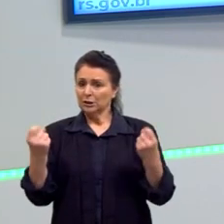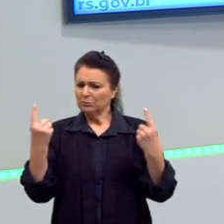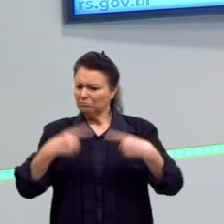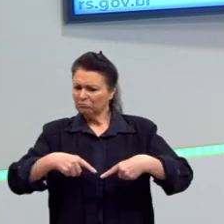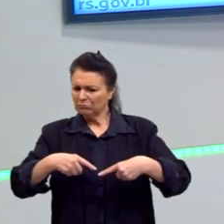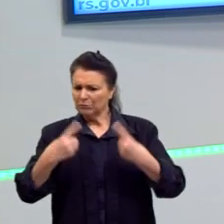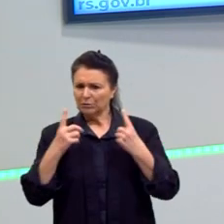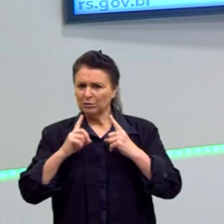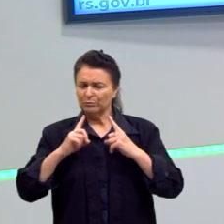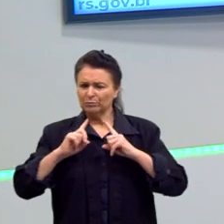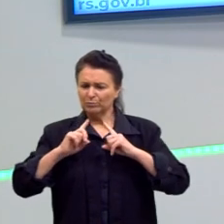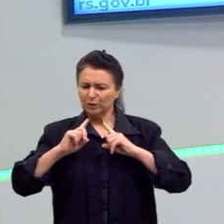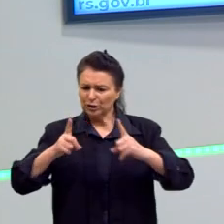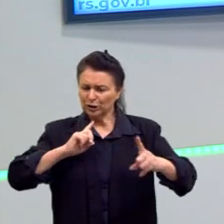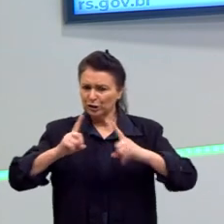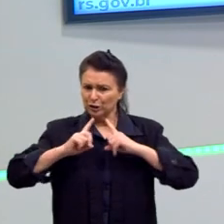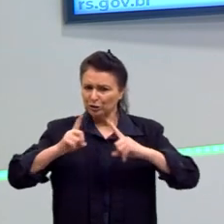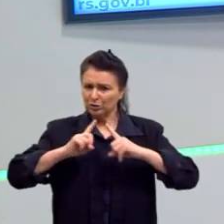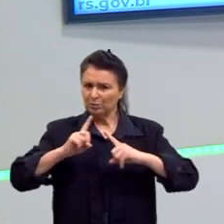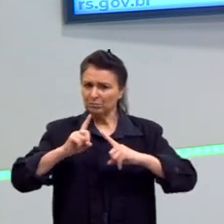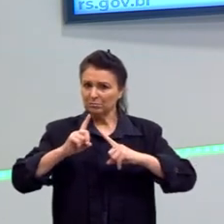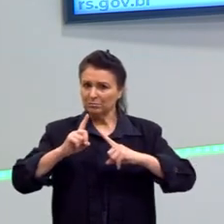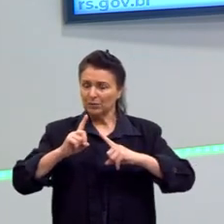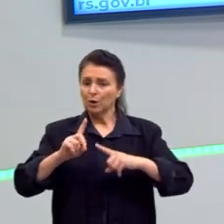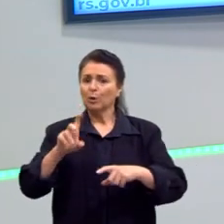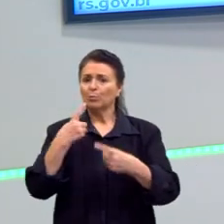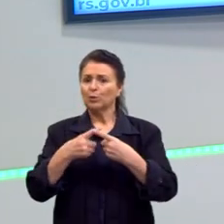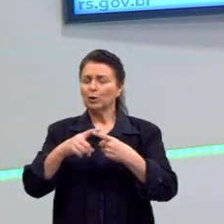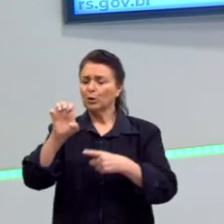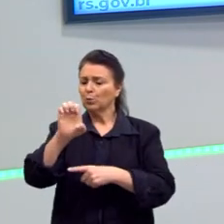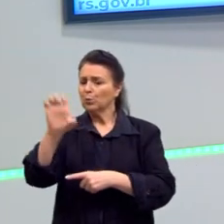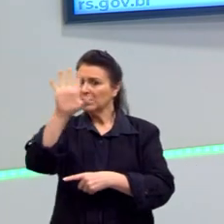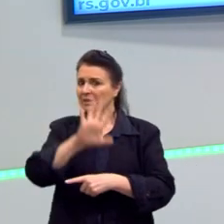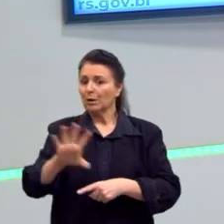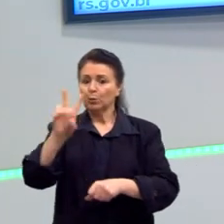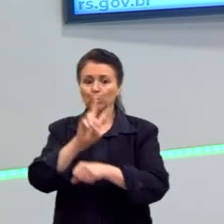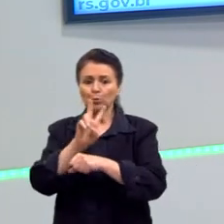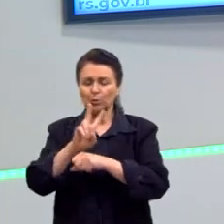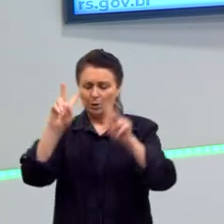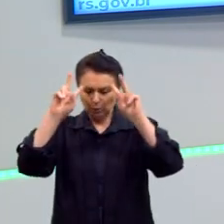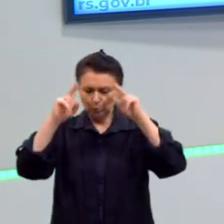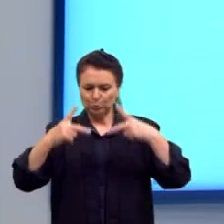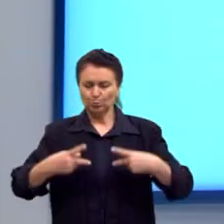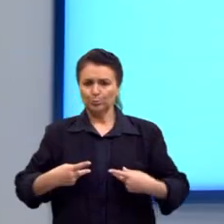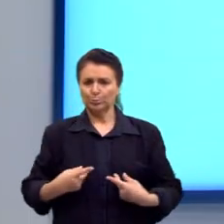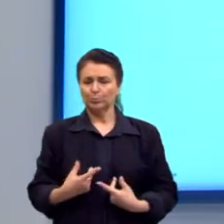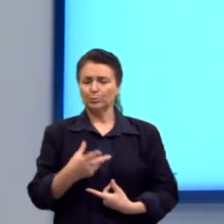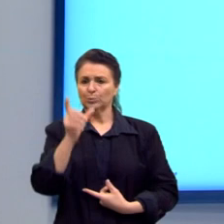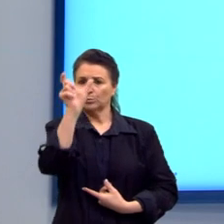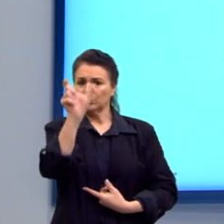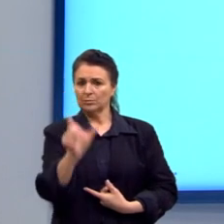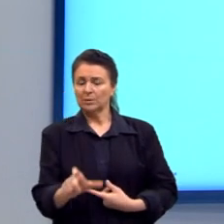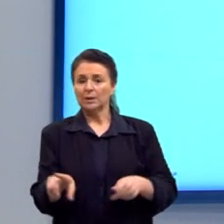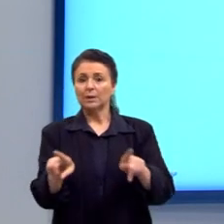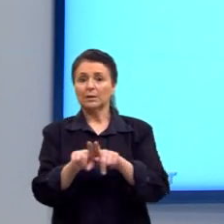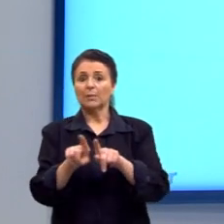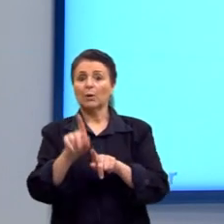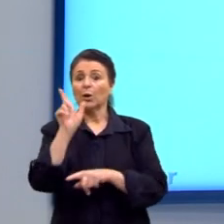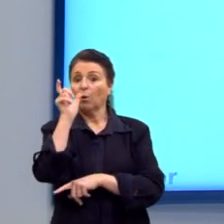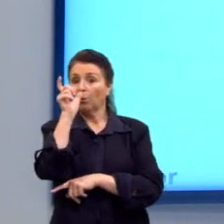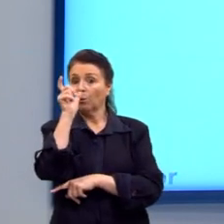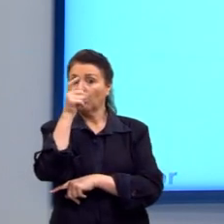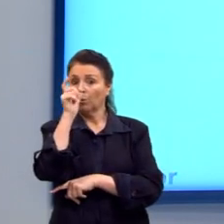fazendo o melhor para a autoconservação dos seres humanos. Já tem outro camarada aqui também, o John Luke, nós já vimos